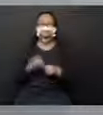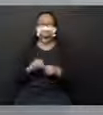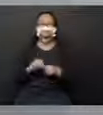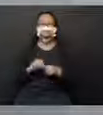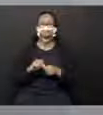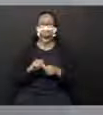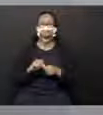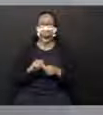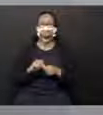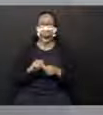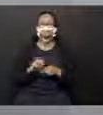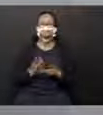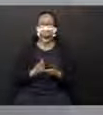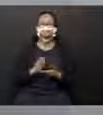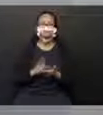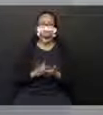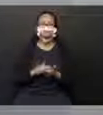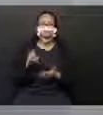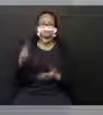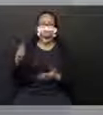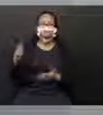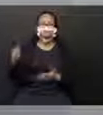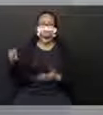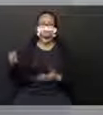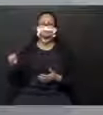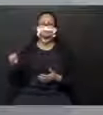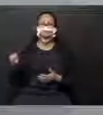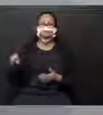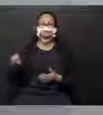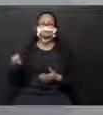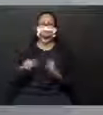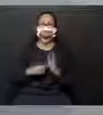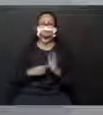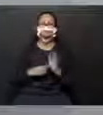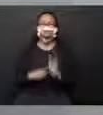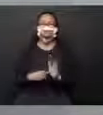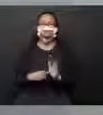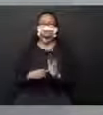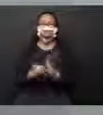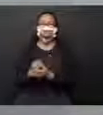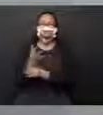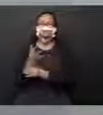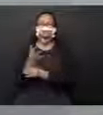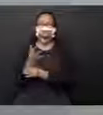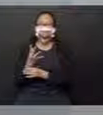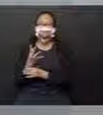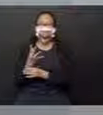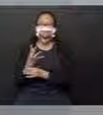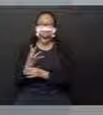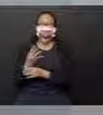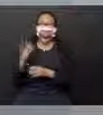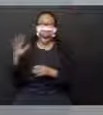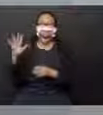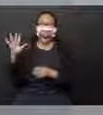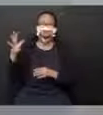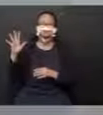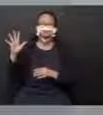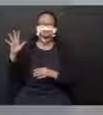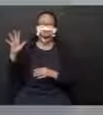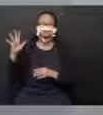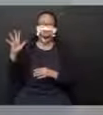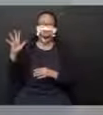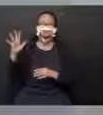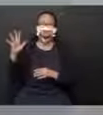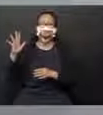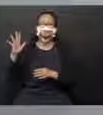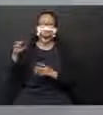Nessa página, aparecem várias imagens que são projeções das mãos fazendo o quê? Sombras.